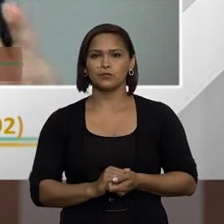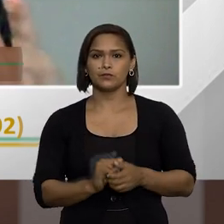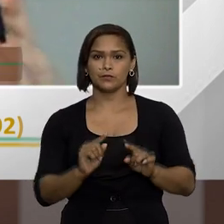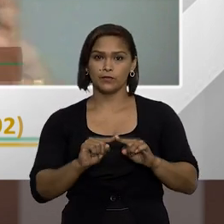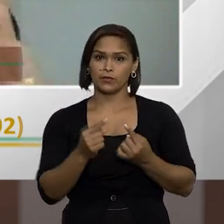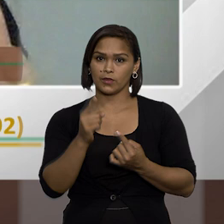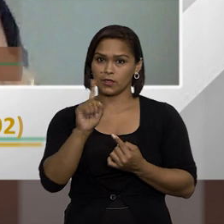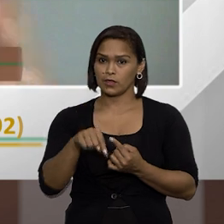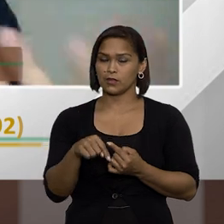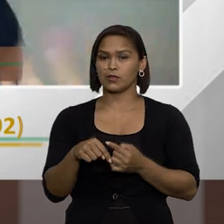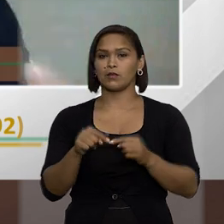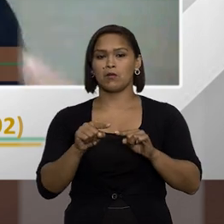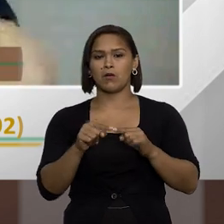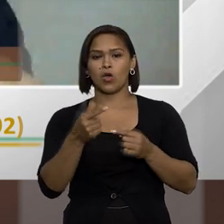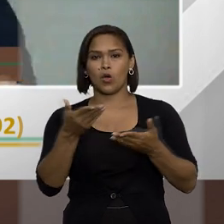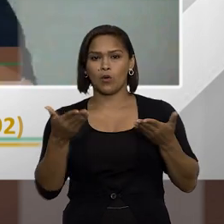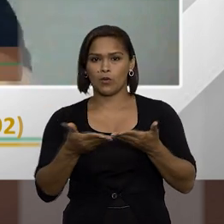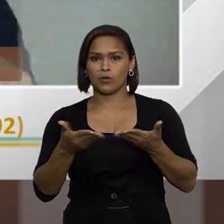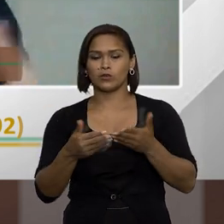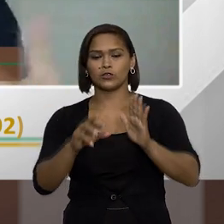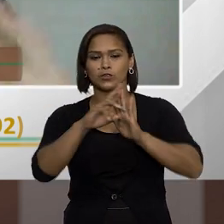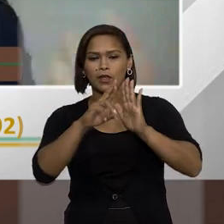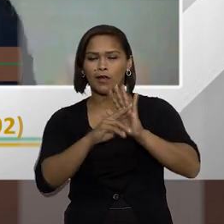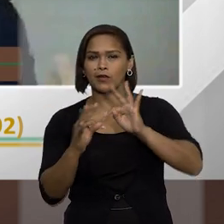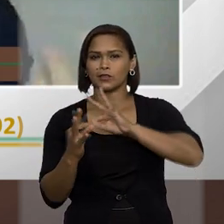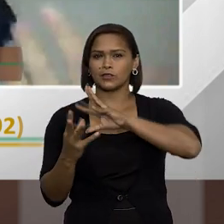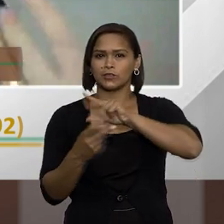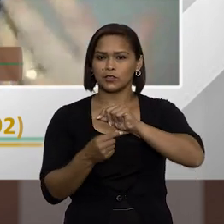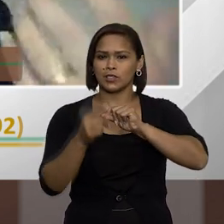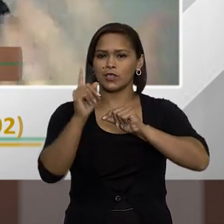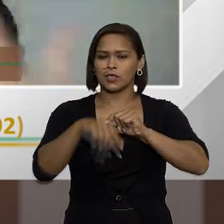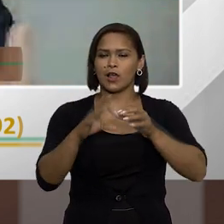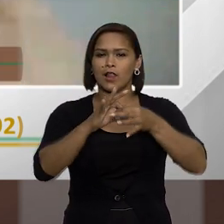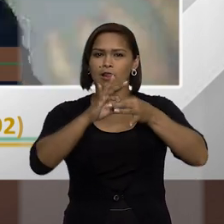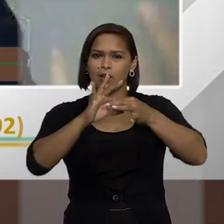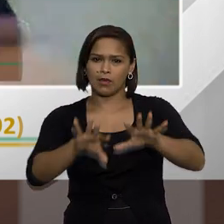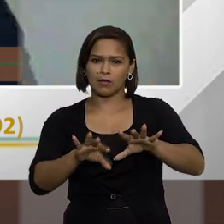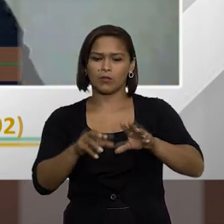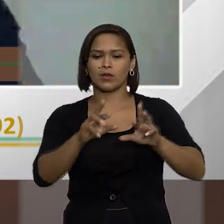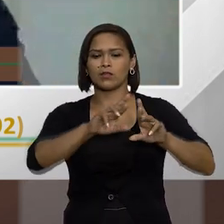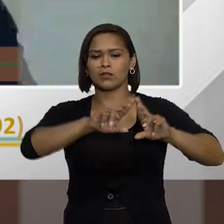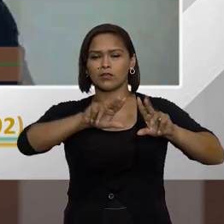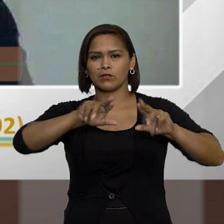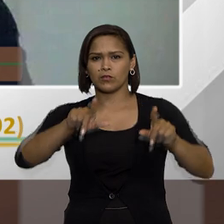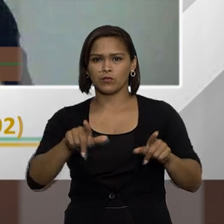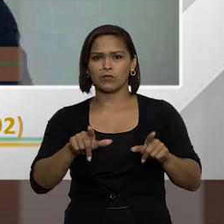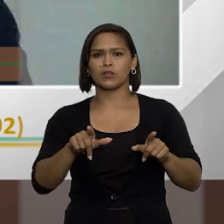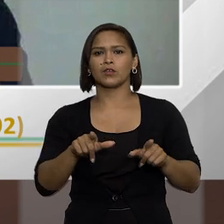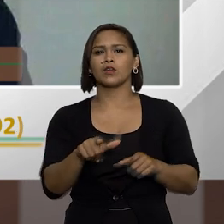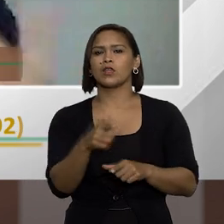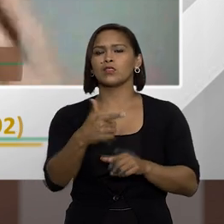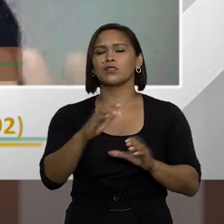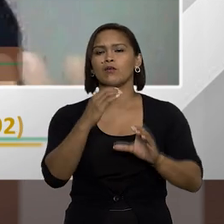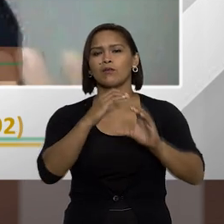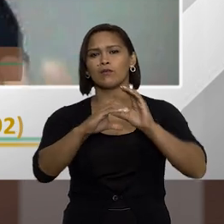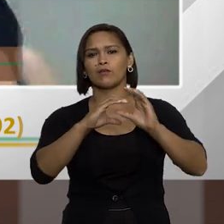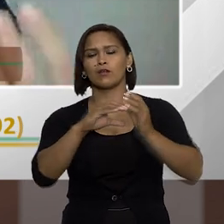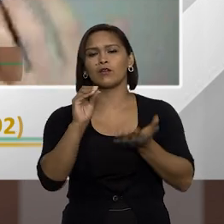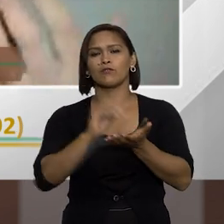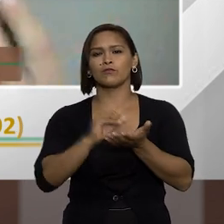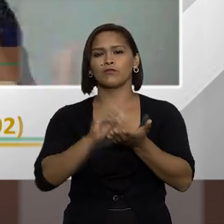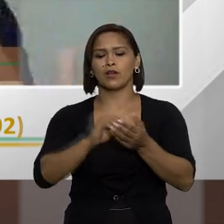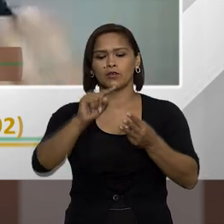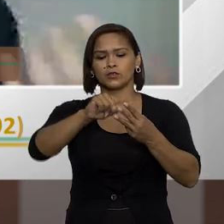Então, muito embora hoje a regra geral seja pela independência, pela não comunicação